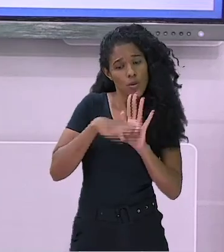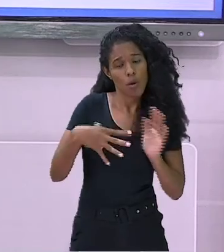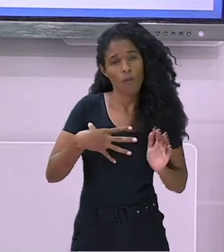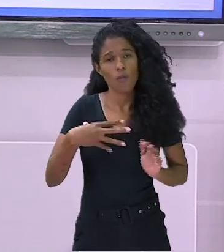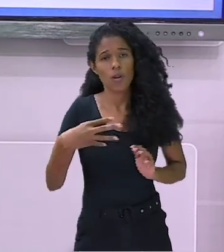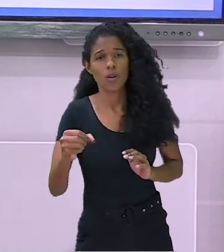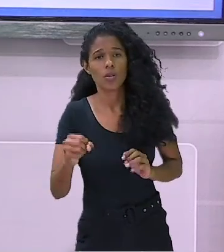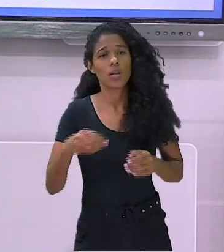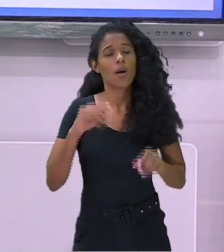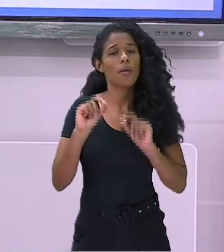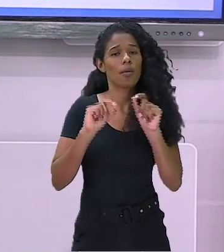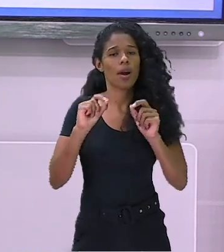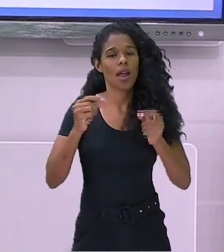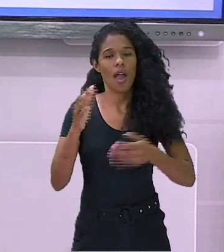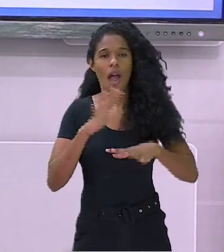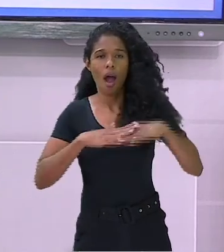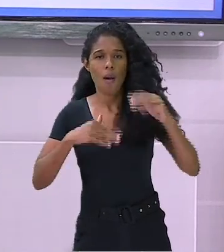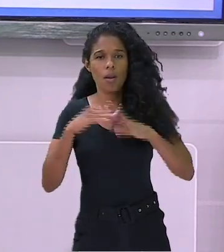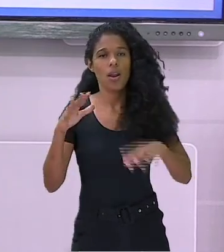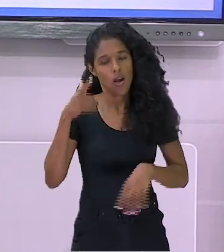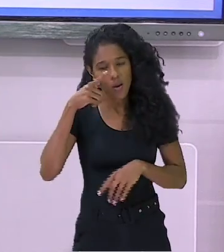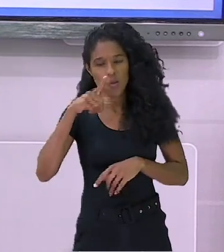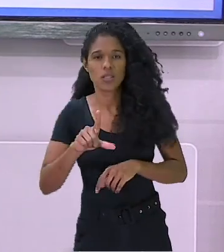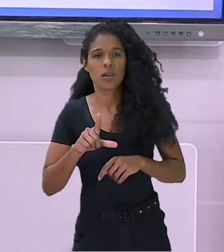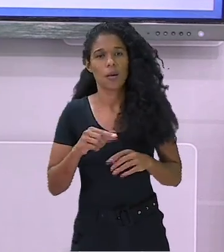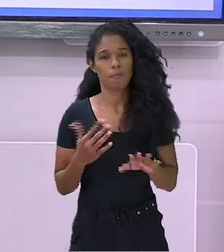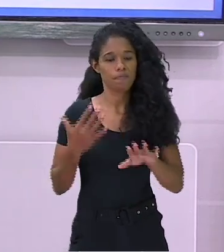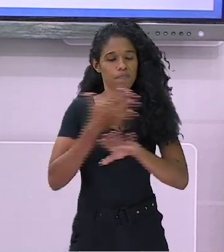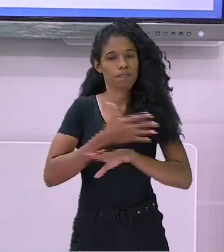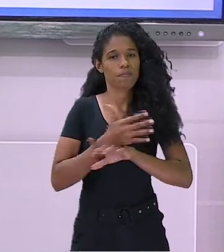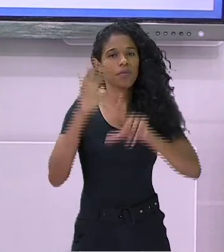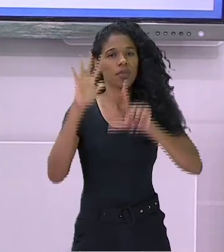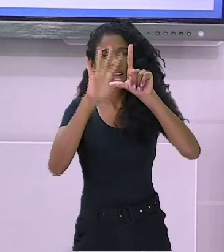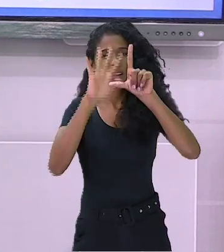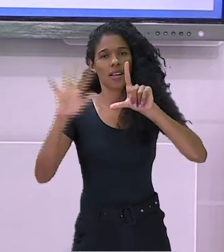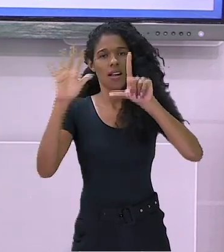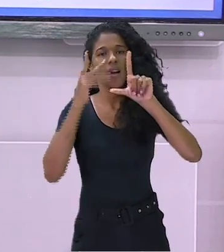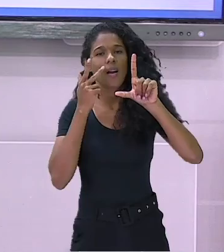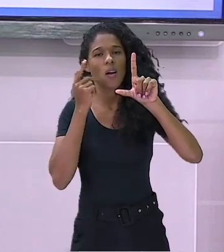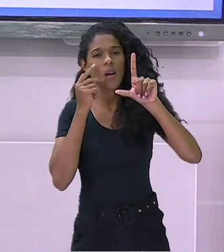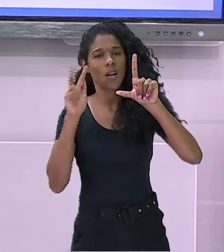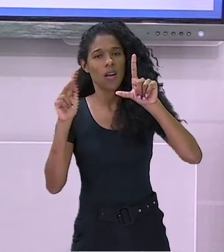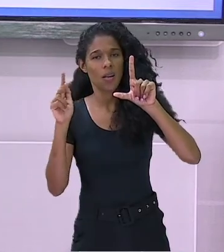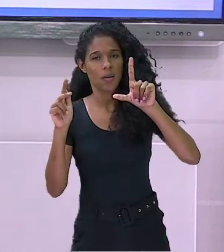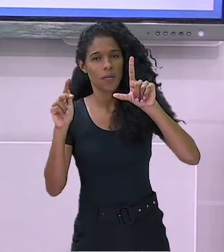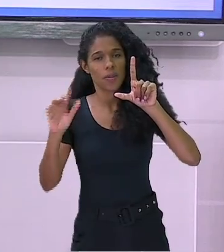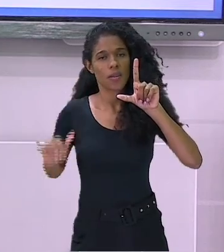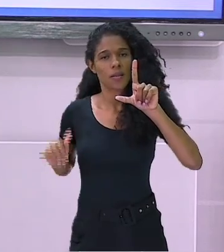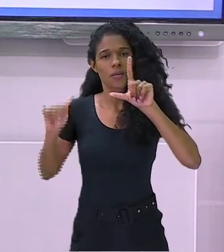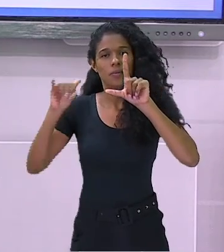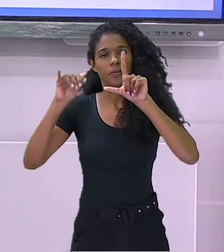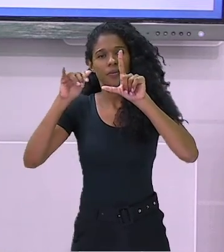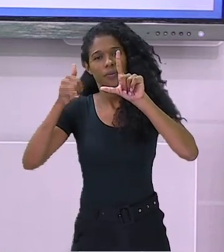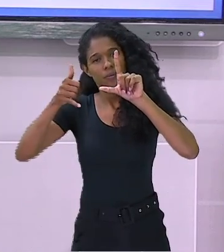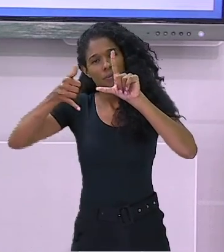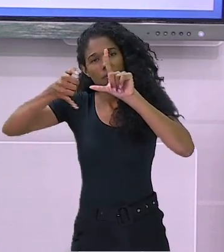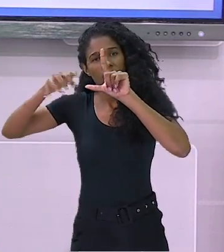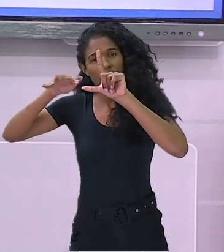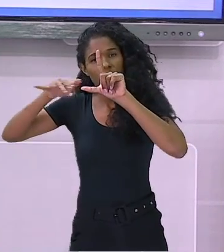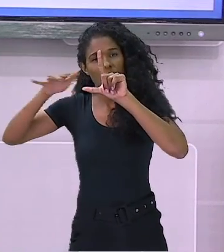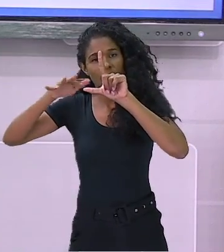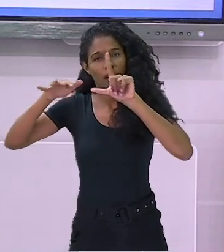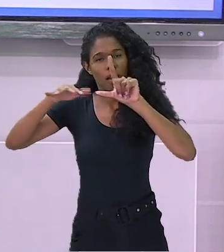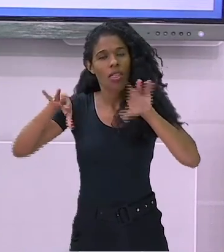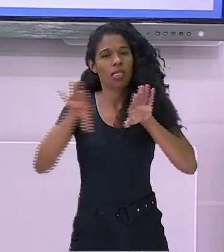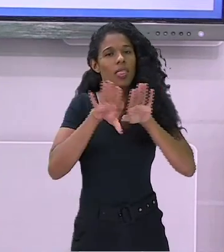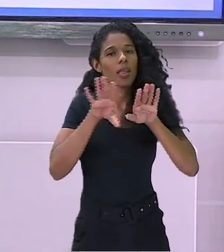E para acessar a plataforma SMEDGV, aponte a câmera de celular para a imagem que aparece no canto da tela. E não esqueça de se